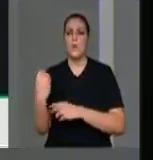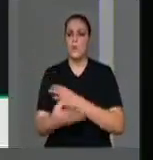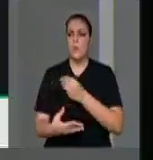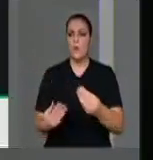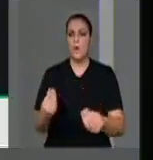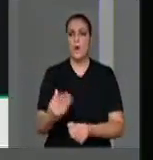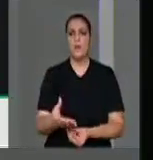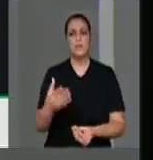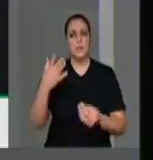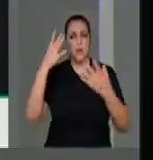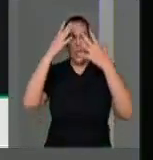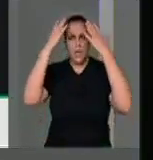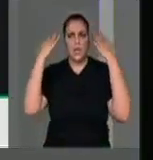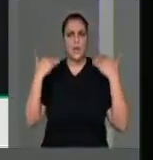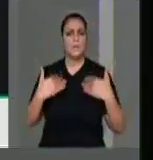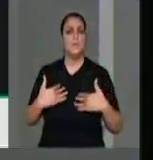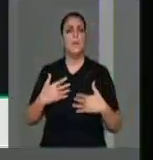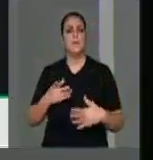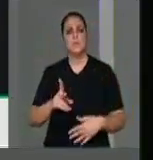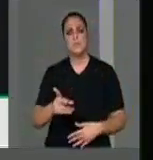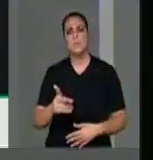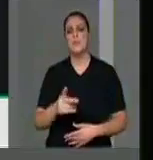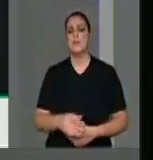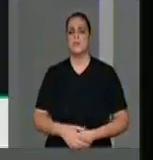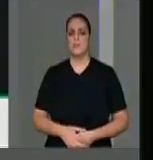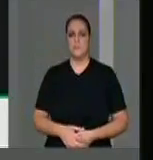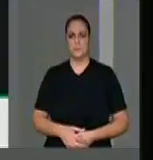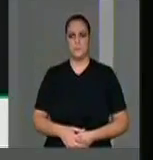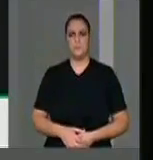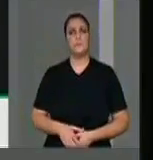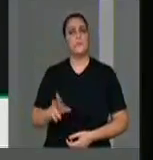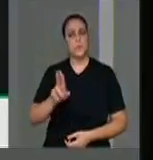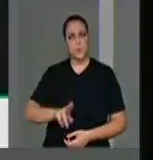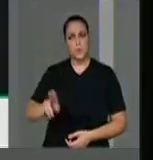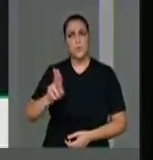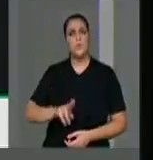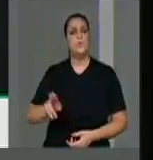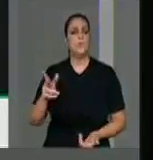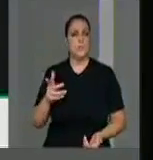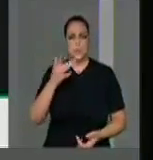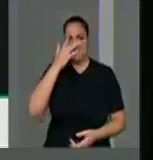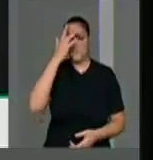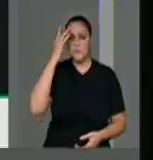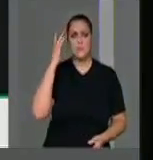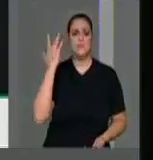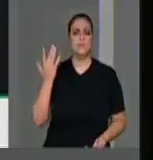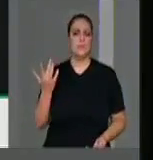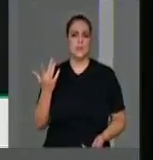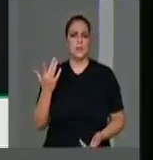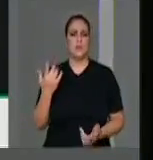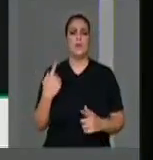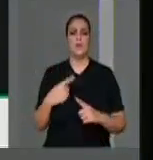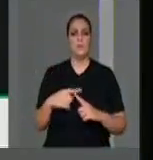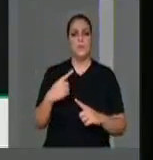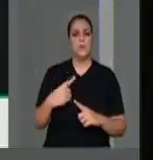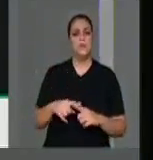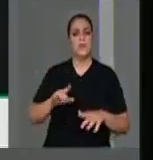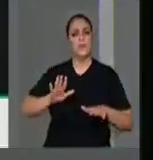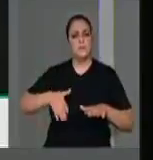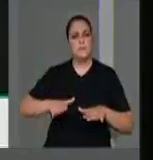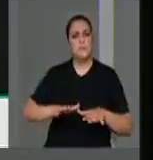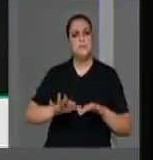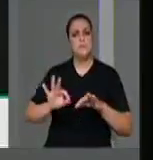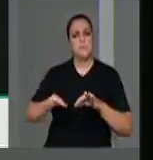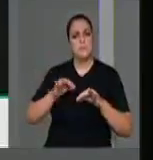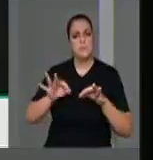doações de cabelos todos os anos. E os cabelos são usados pelas próprias vítimas na confecção de suas